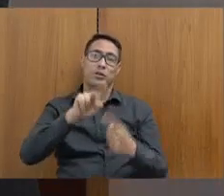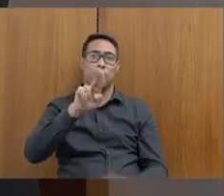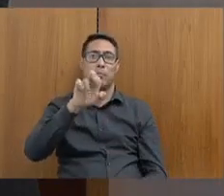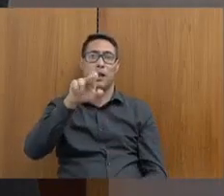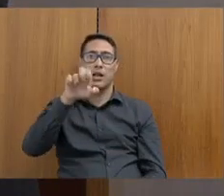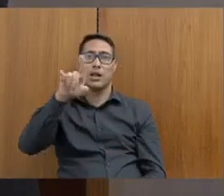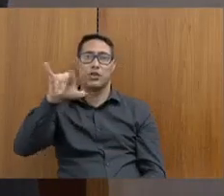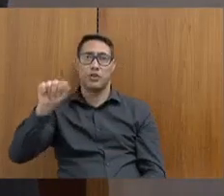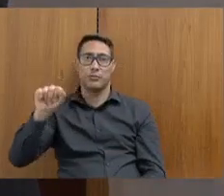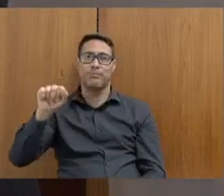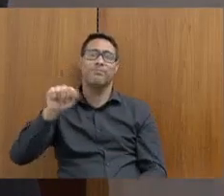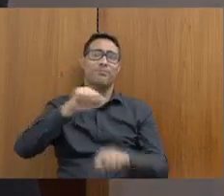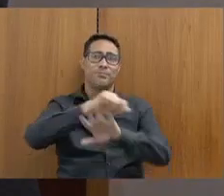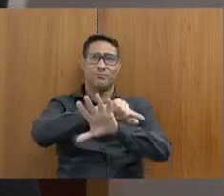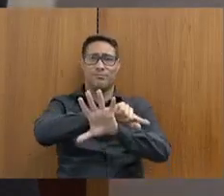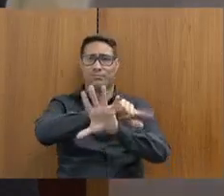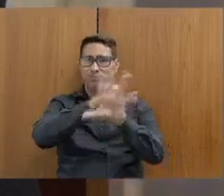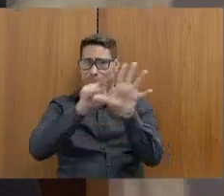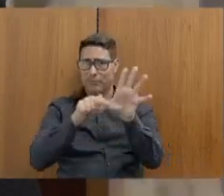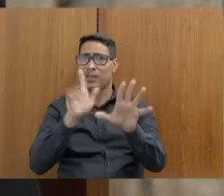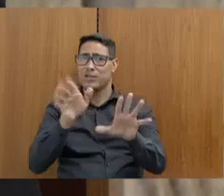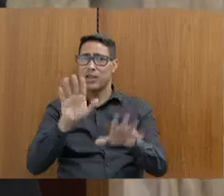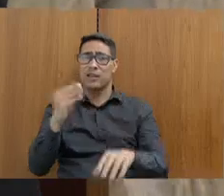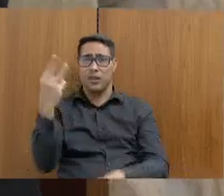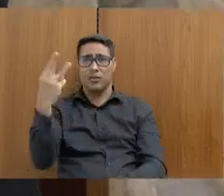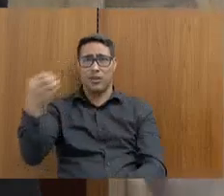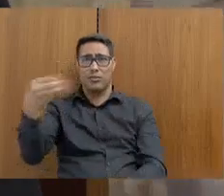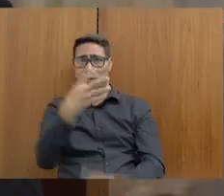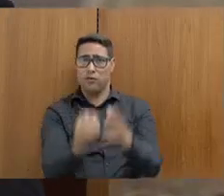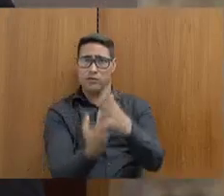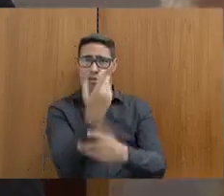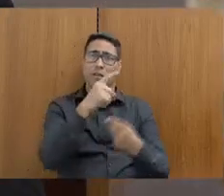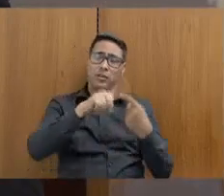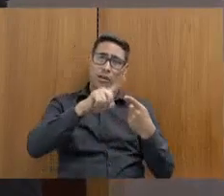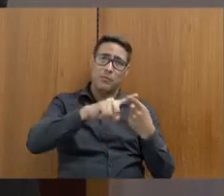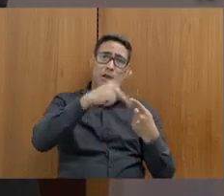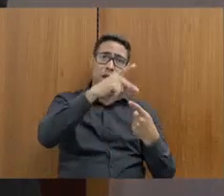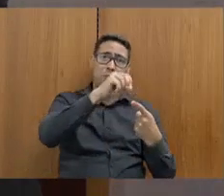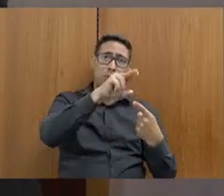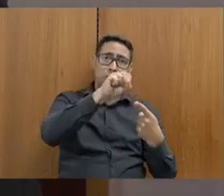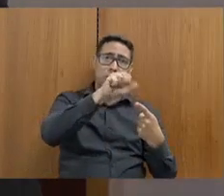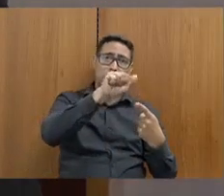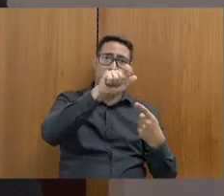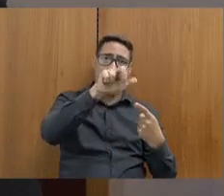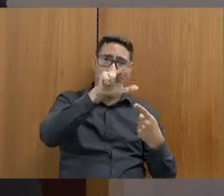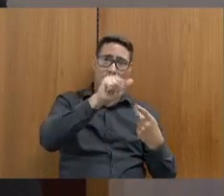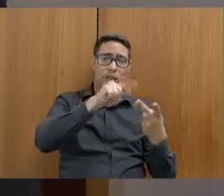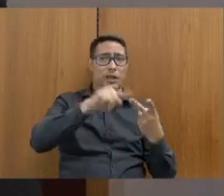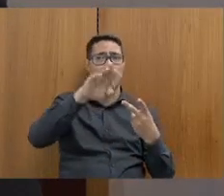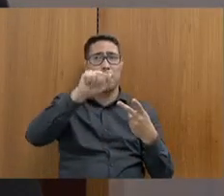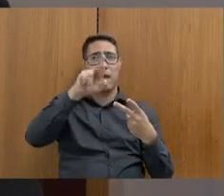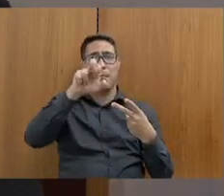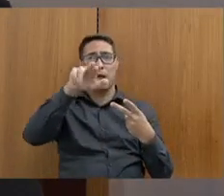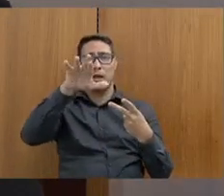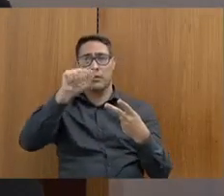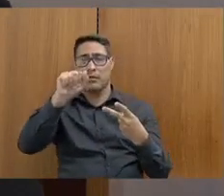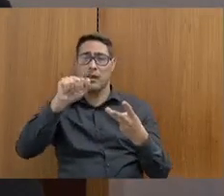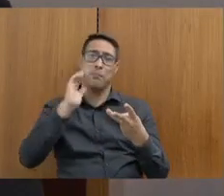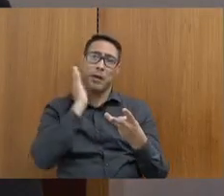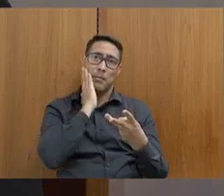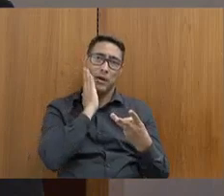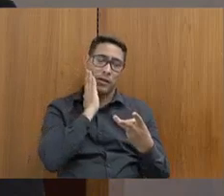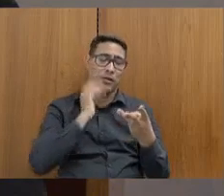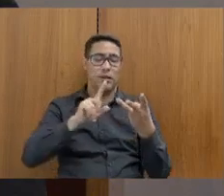Além delas, três outras unidades foram inauguradas, Pousa Alegre, Barbacena e Varginha. Com relação à alimentação, deputado, isso é um problema